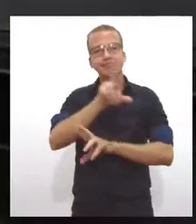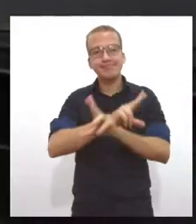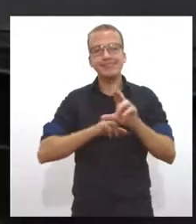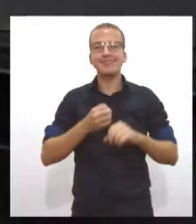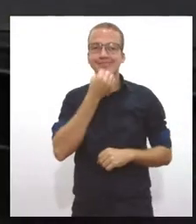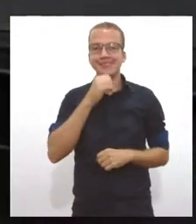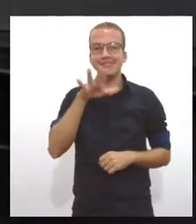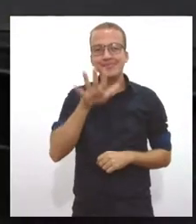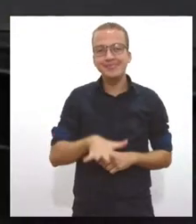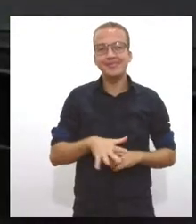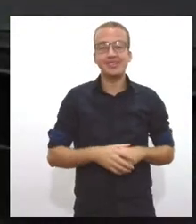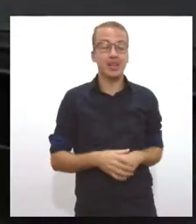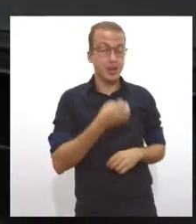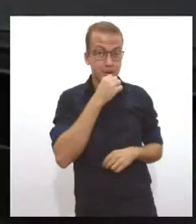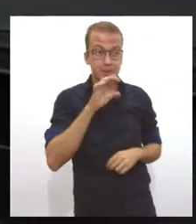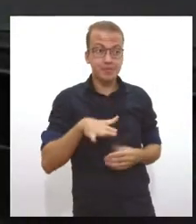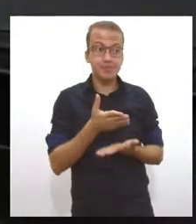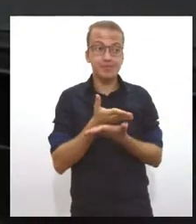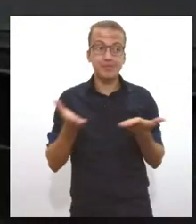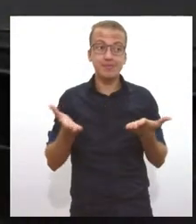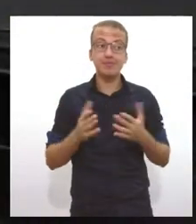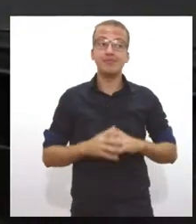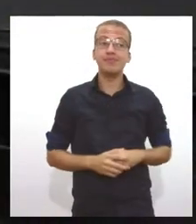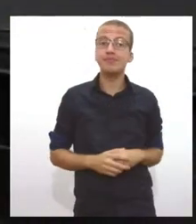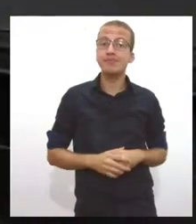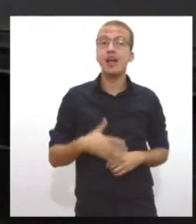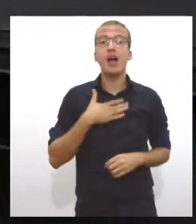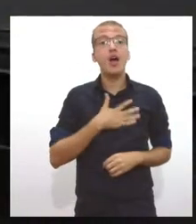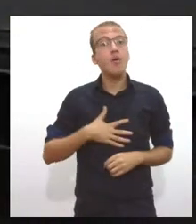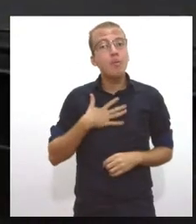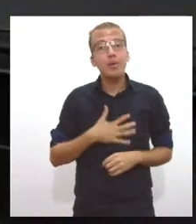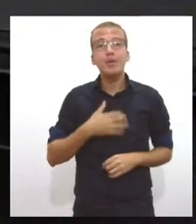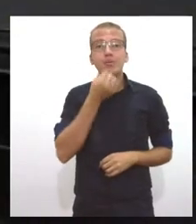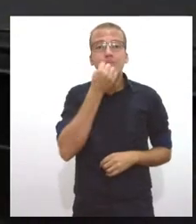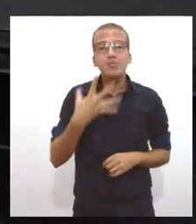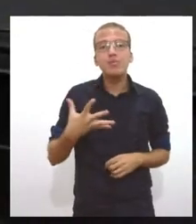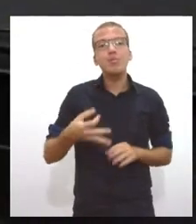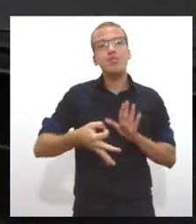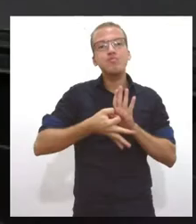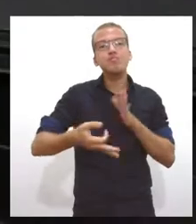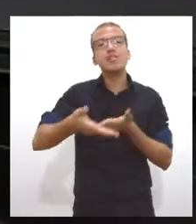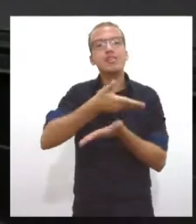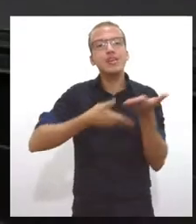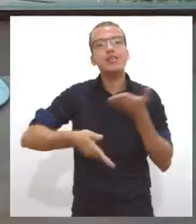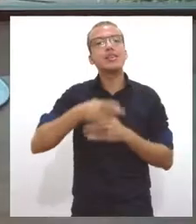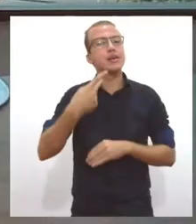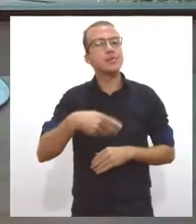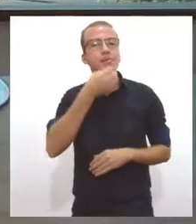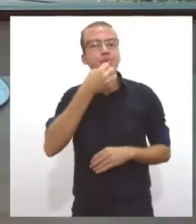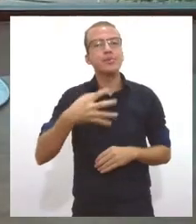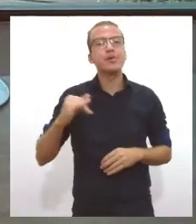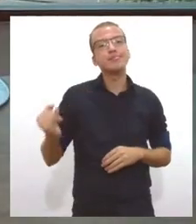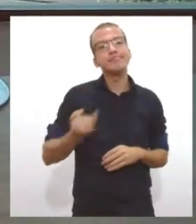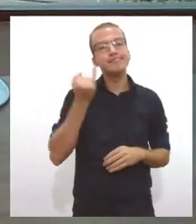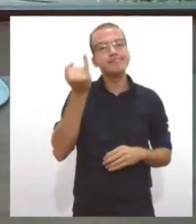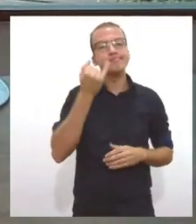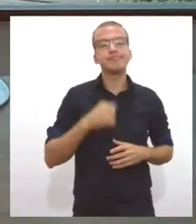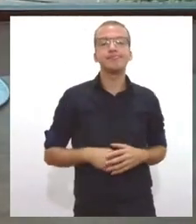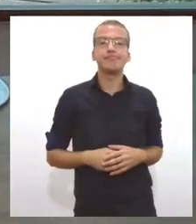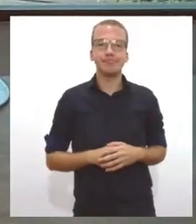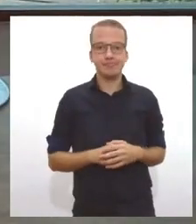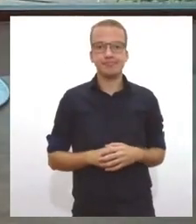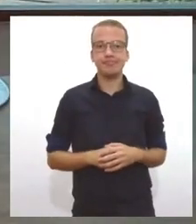que está assistindo o programa. É um prazer estar contribuindo nessa discussão muito rica, Muito importante. O Daniel, já queria começar